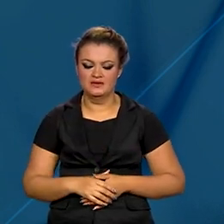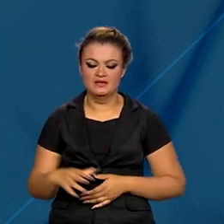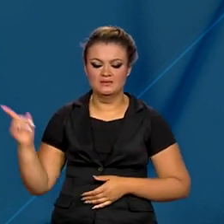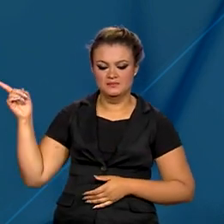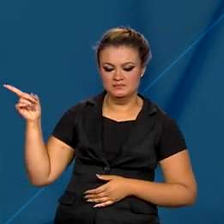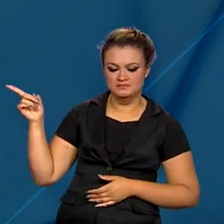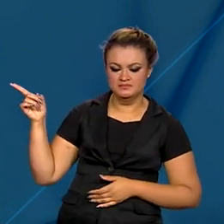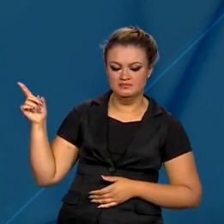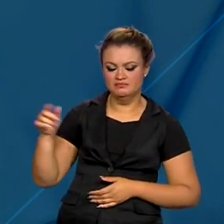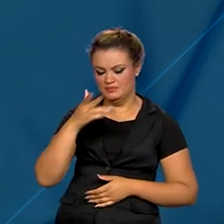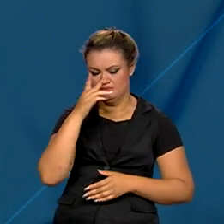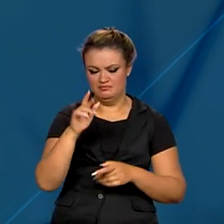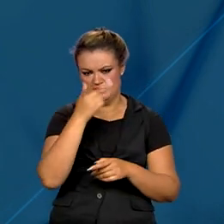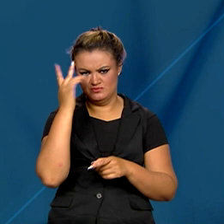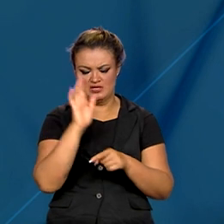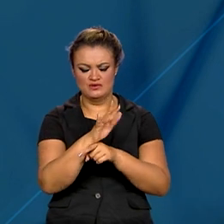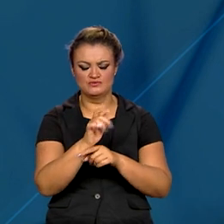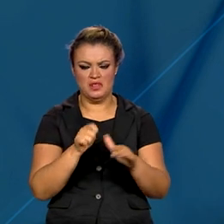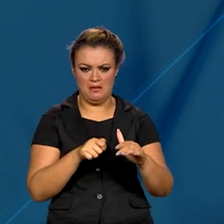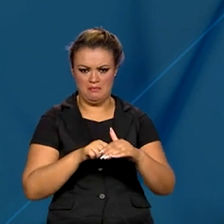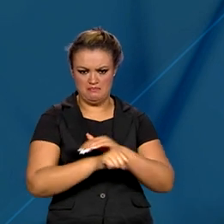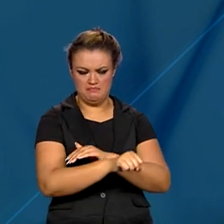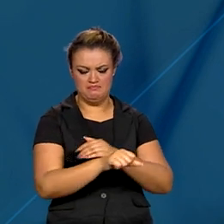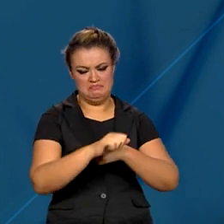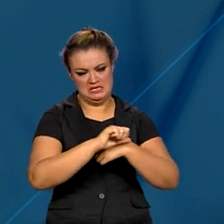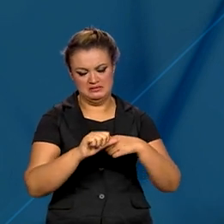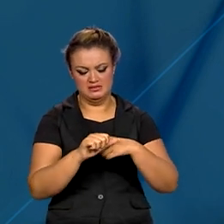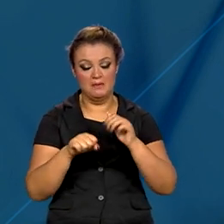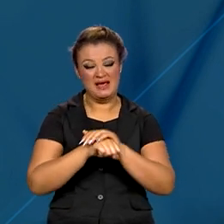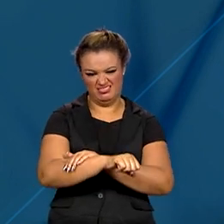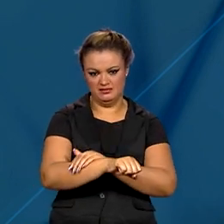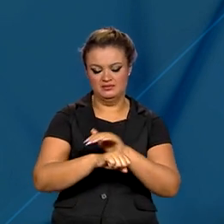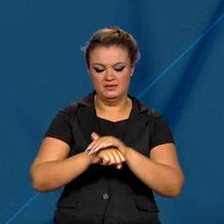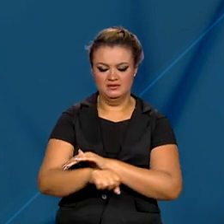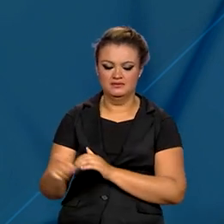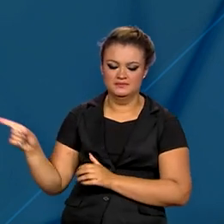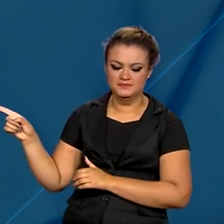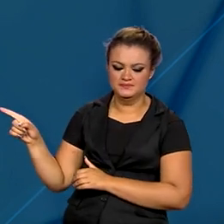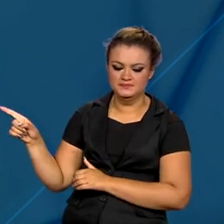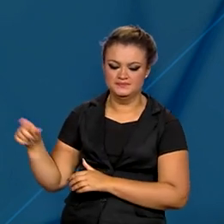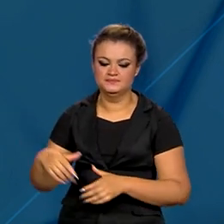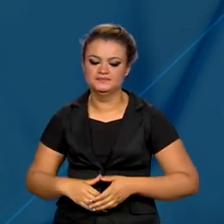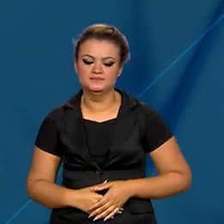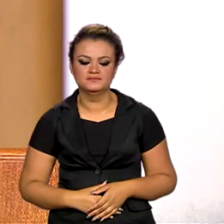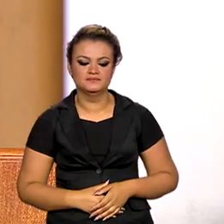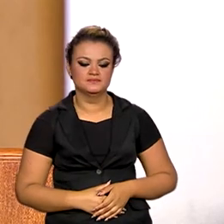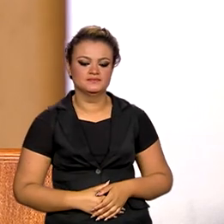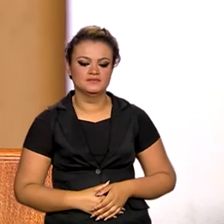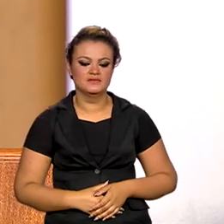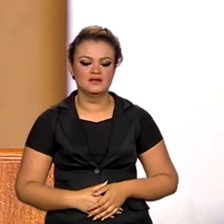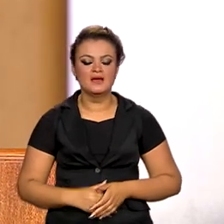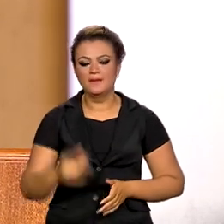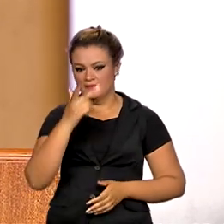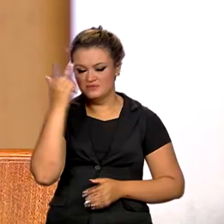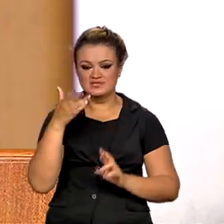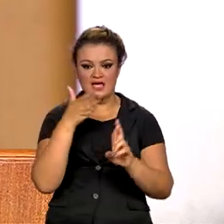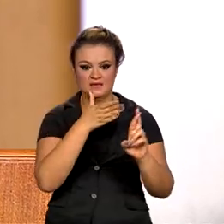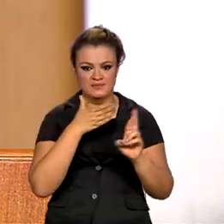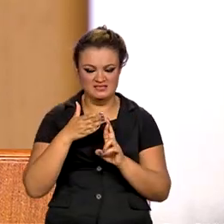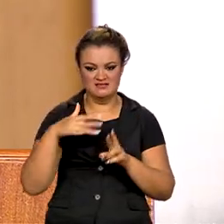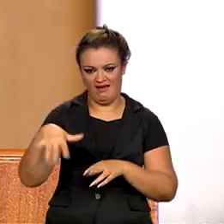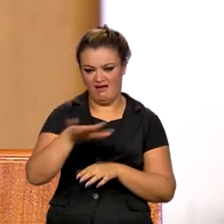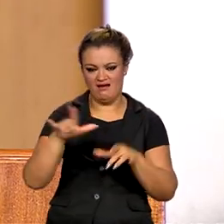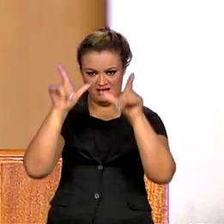auxiliares e parteiras, o projeto garante um piso de dois mil trezentos e setenta e cinco reais. Representantes da